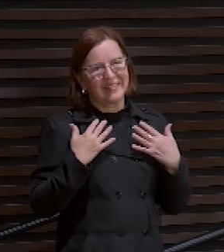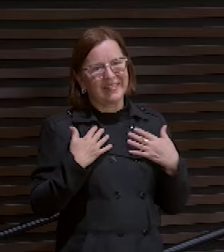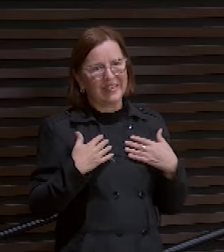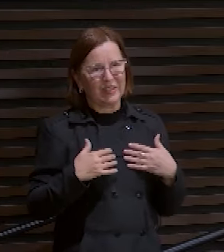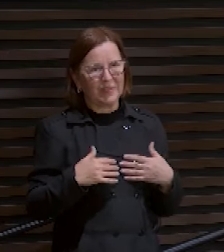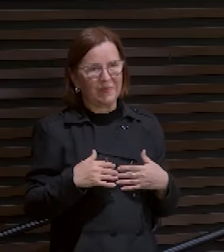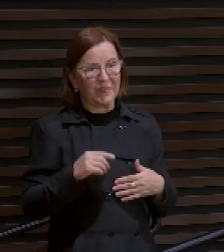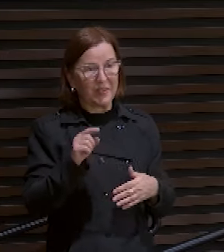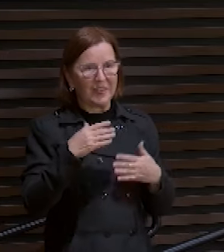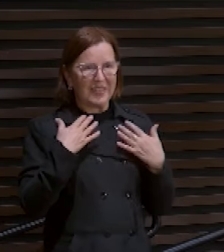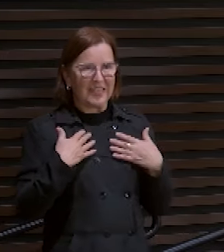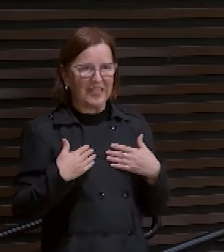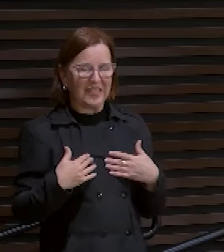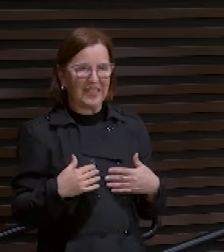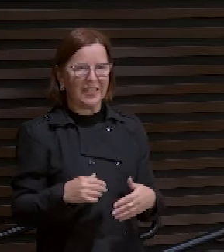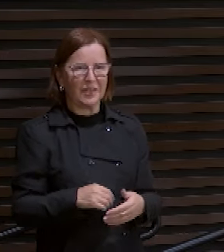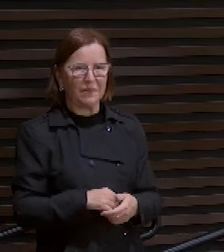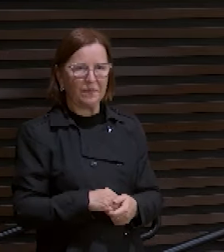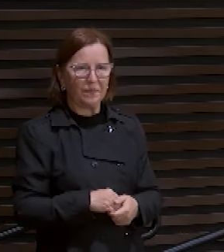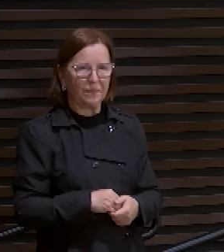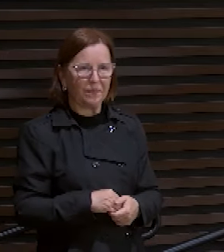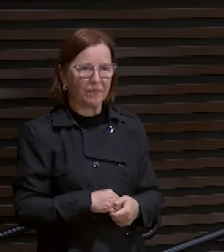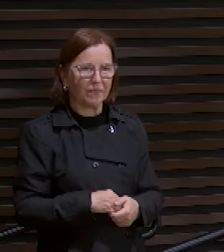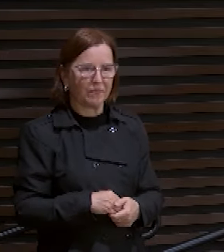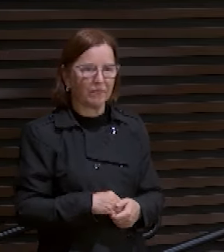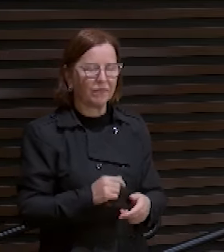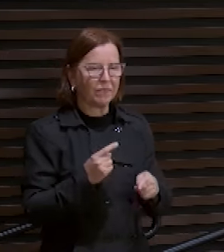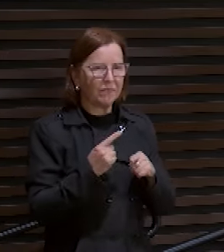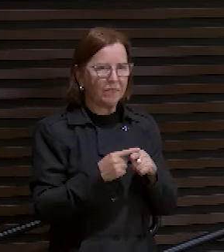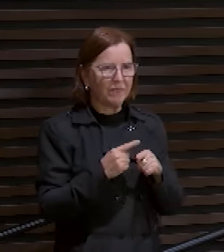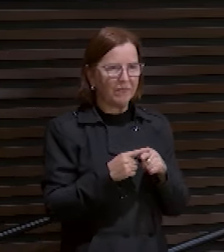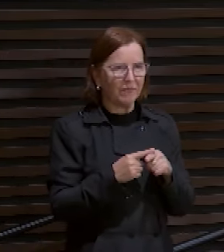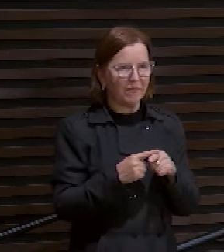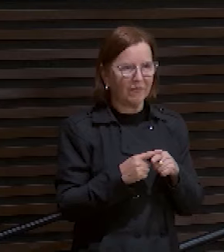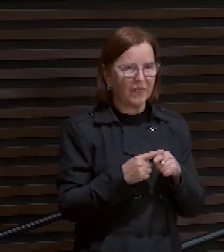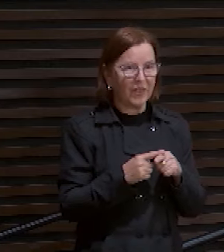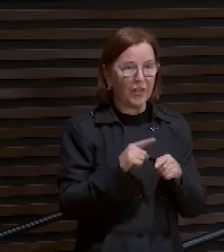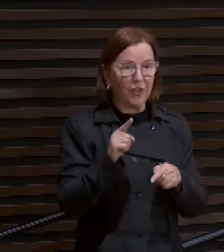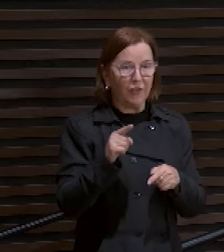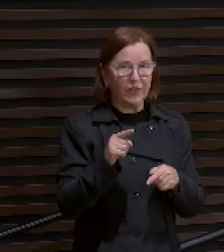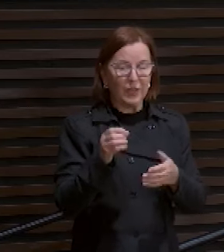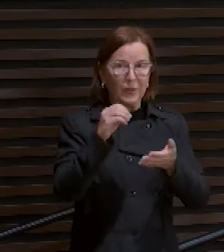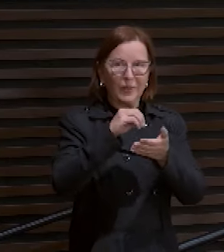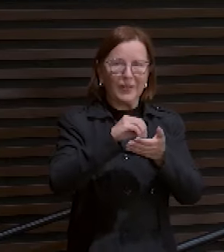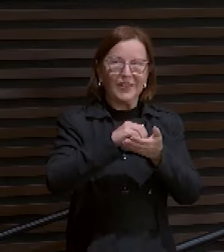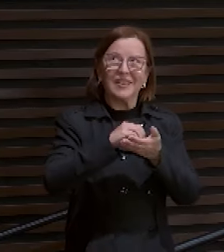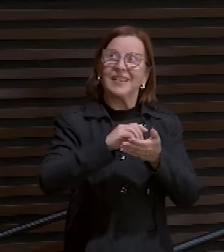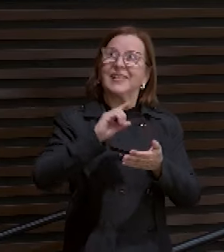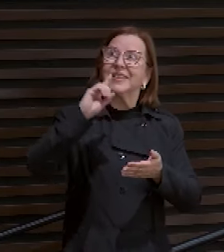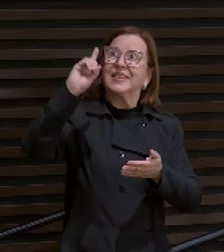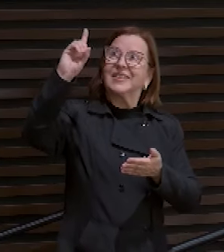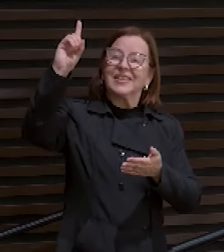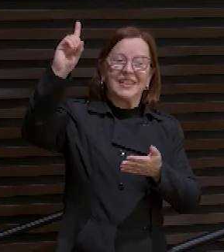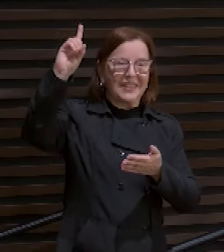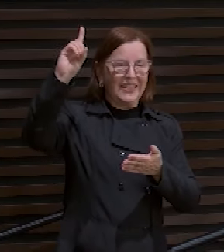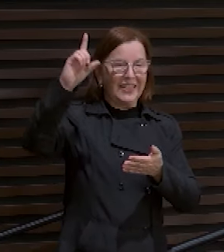Aí você descansa. Por quê? Porque você está colocando na mão daquele que pode.